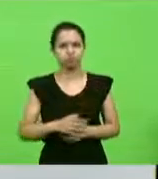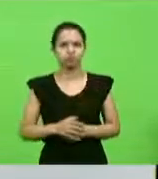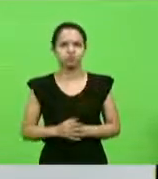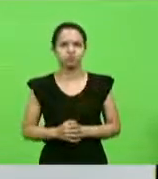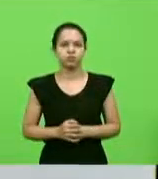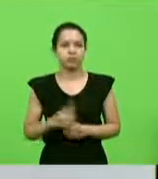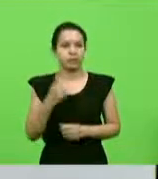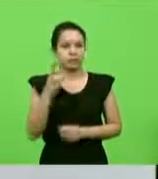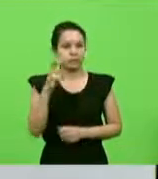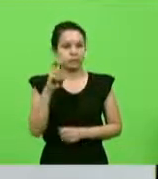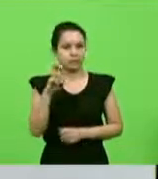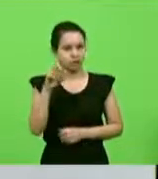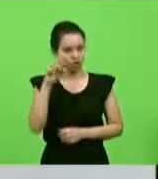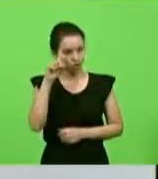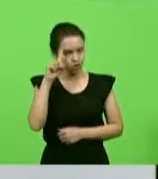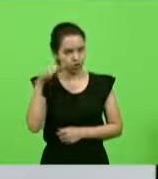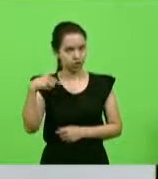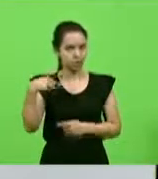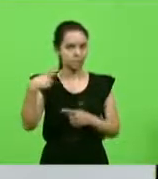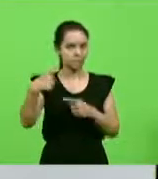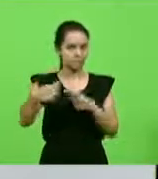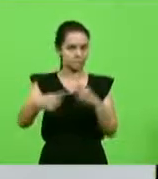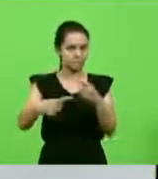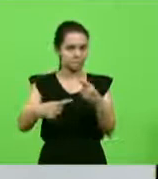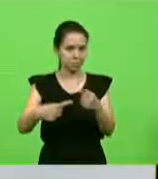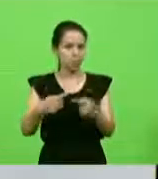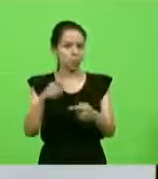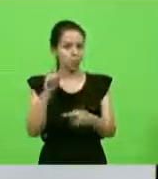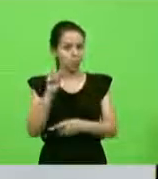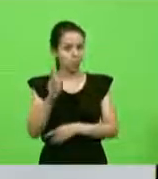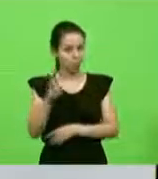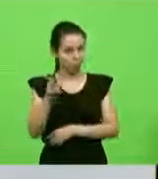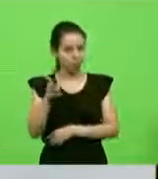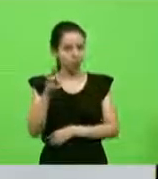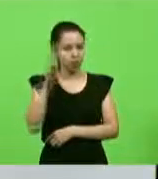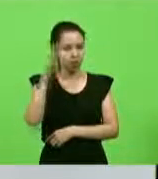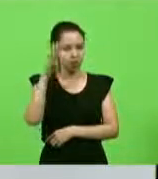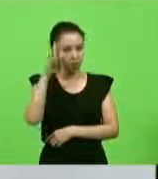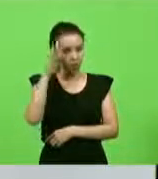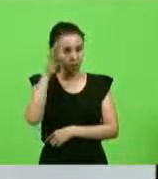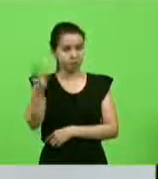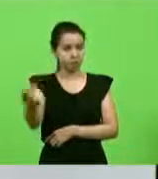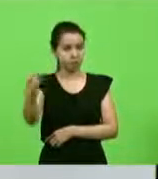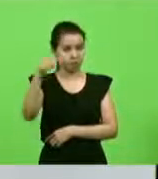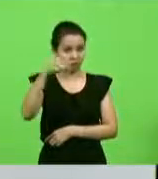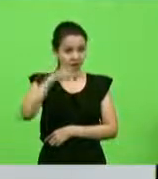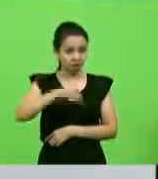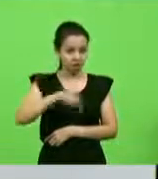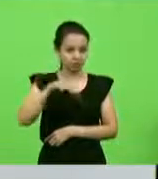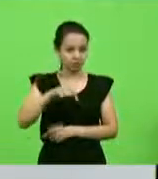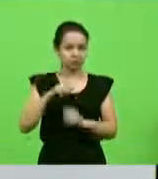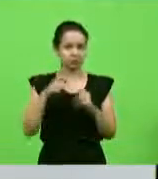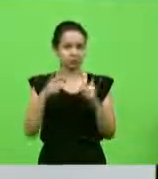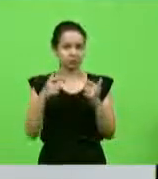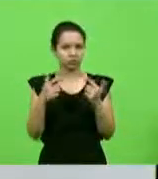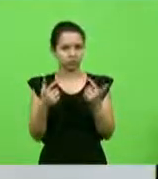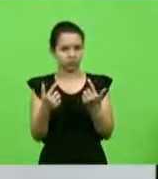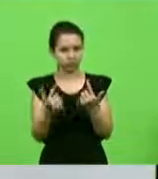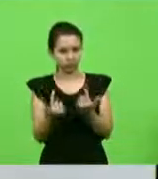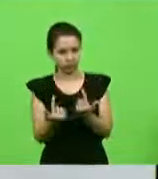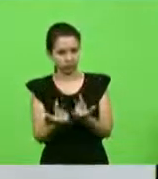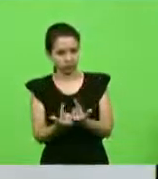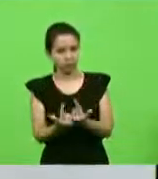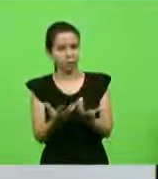Quinze dias depois, esse mesmo comandante vem aqui nesta casa onde muitos dos deputados estavam